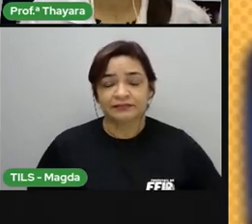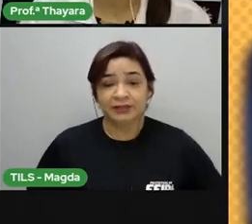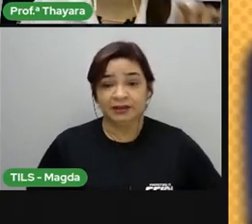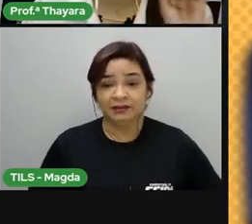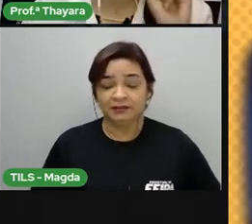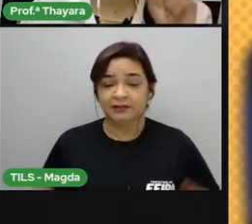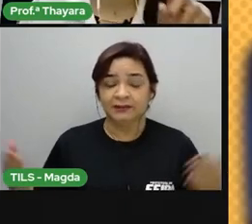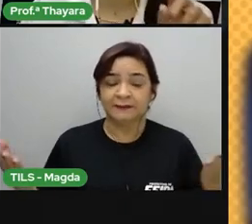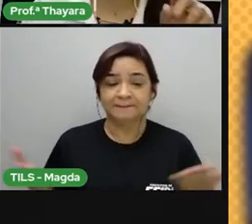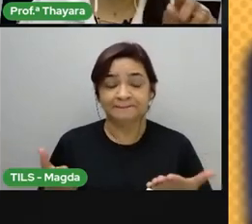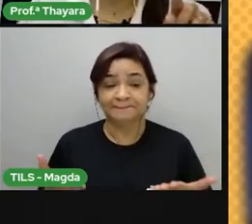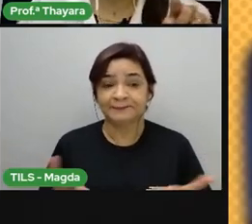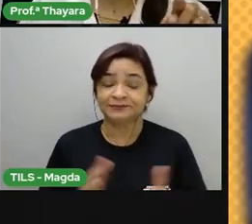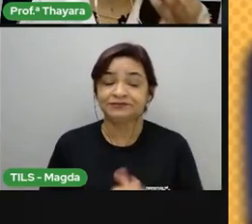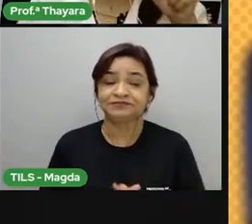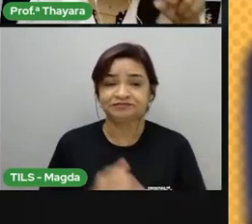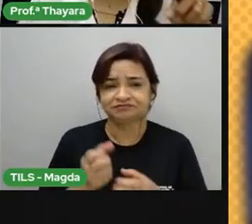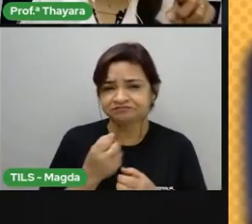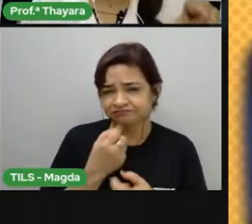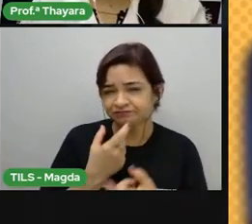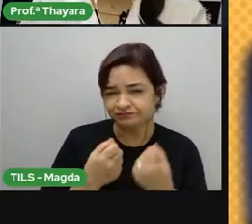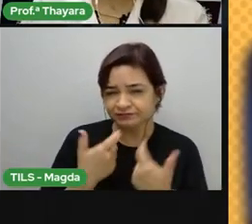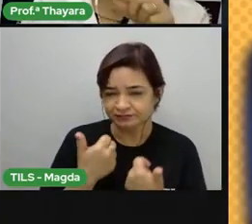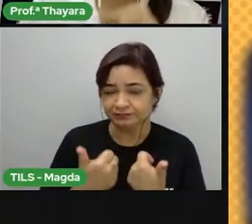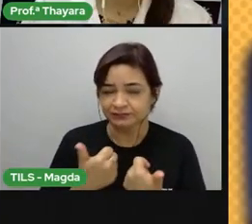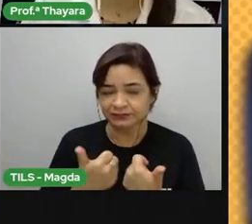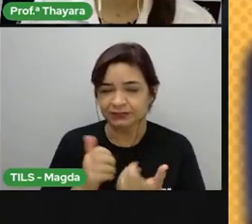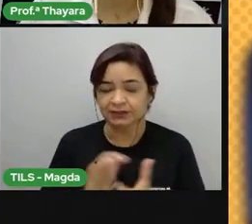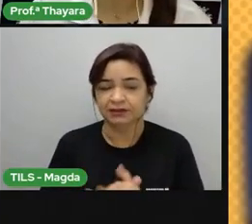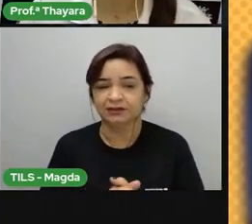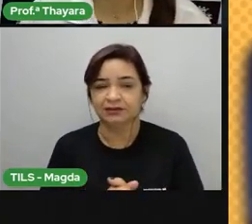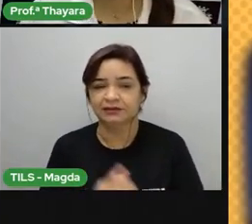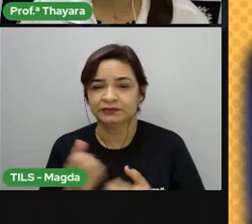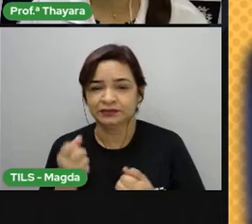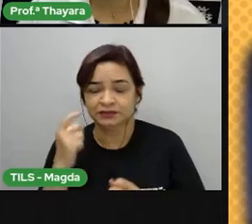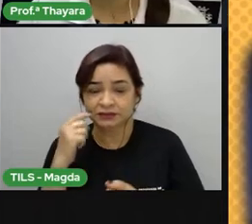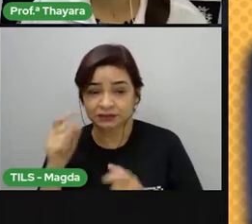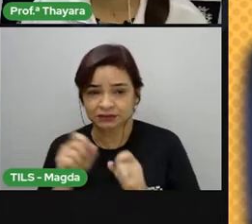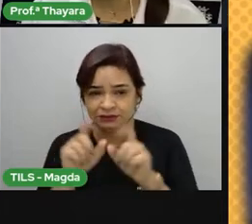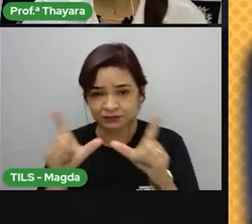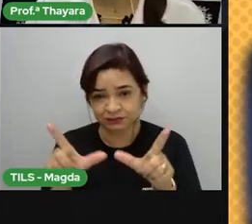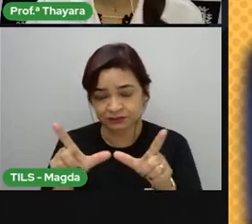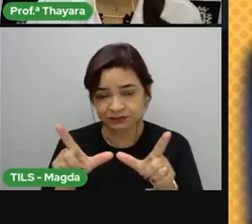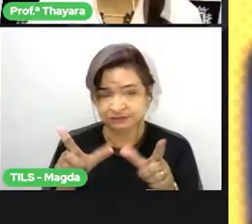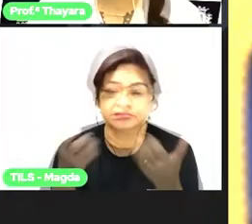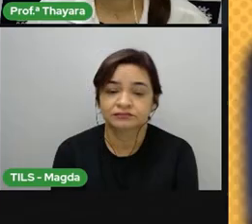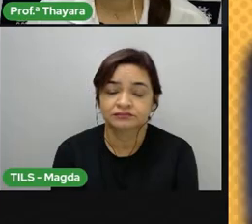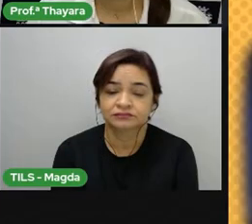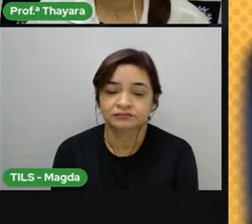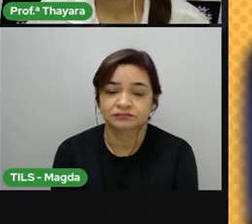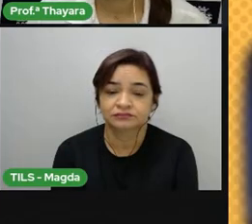Agora, vocês já podem pegar a pipoca aí do outro lado, que a gente vai ver um videozinho. Vamos lá?